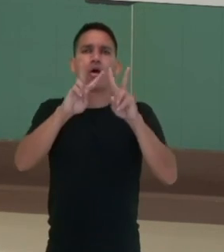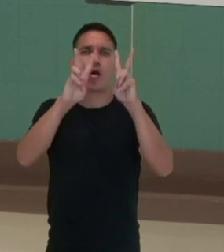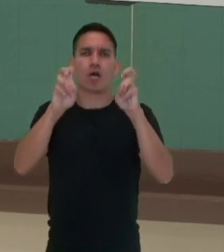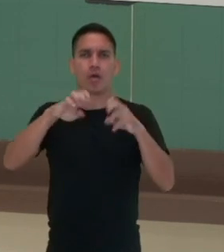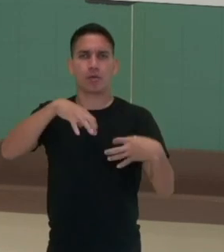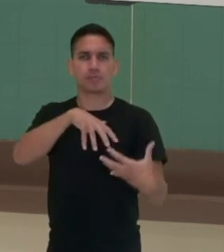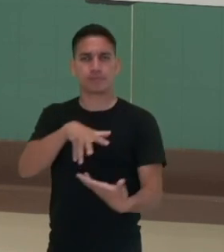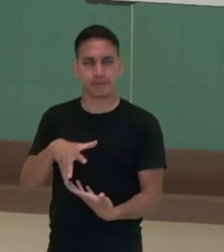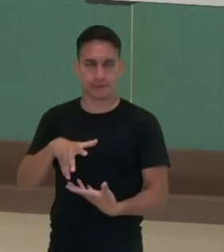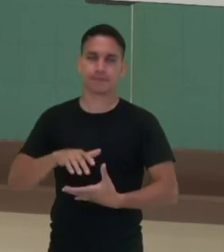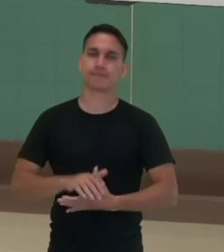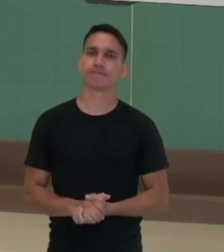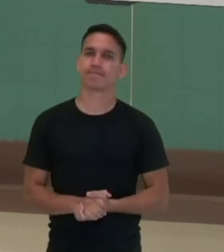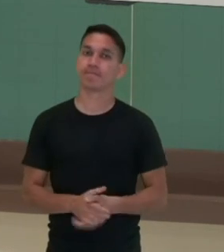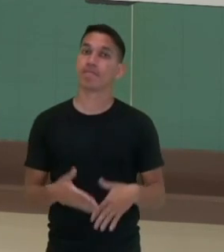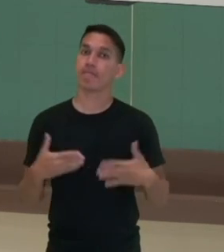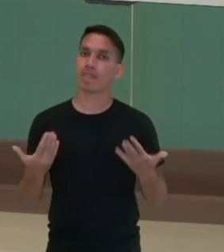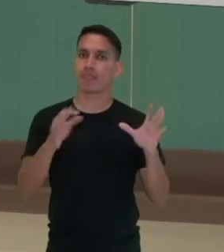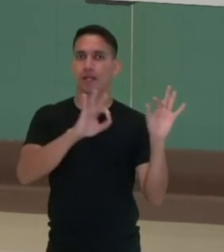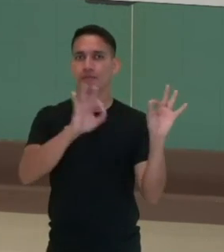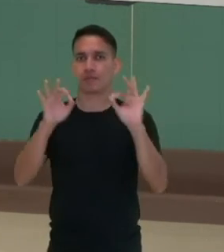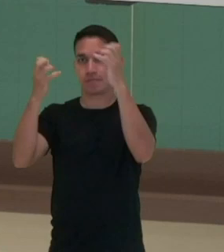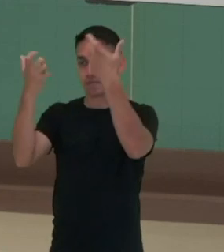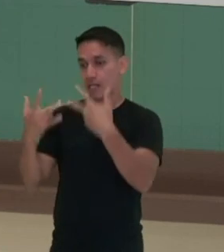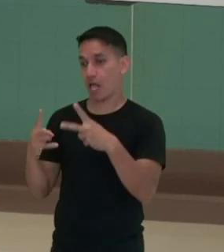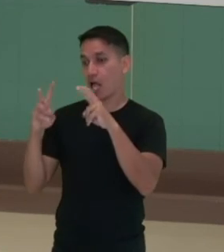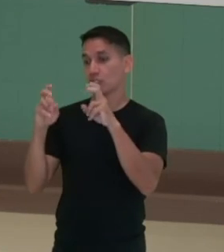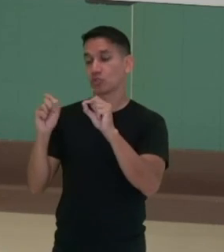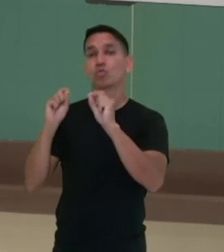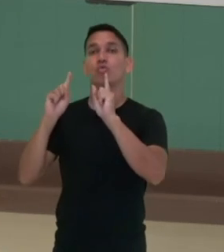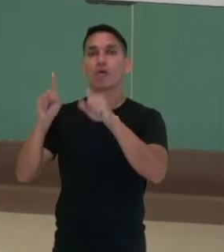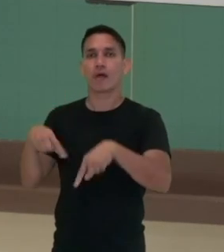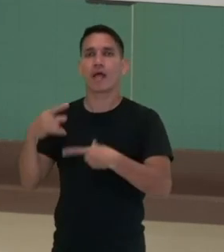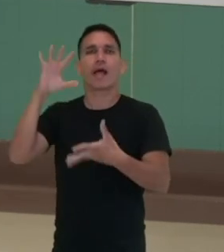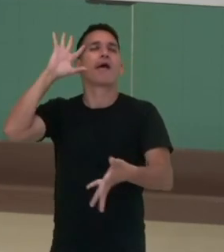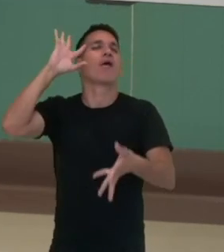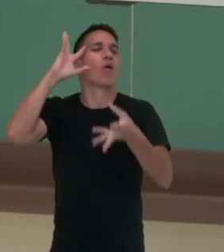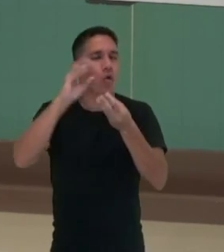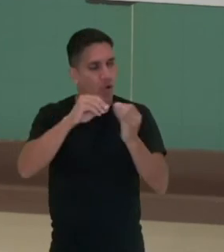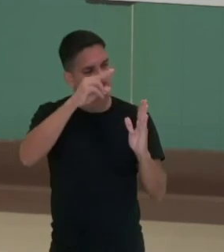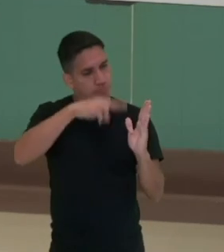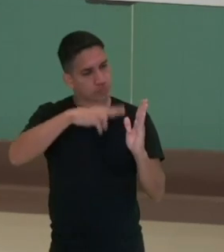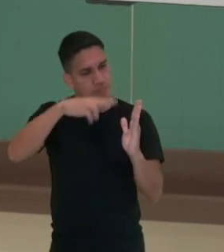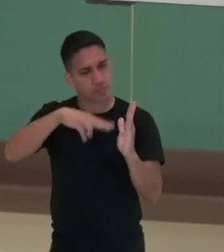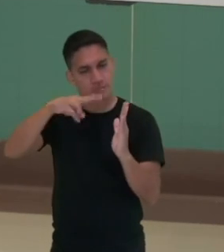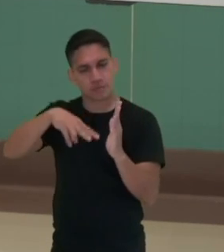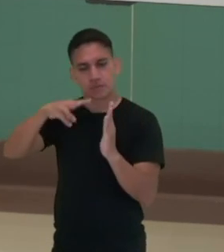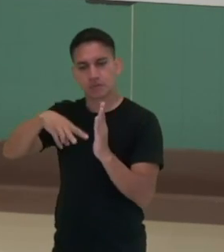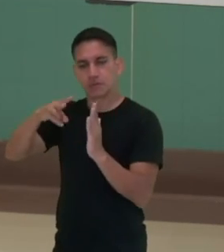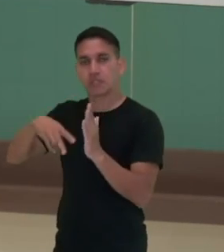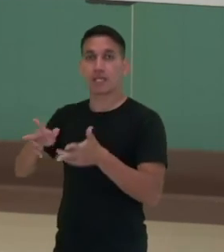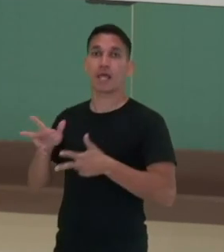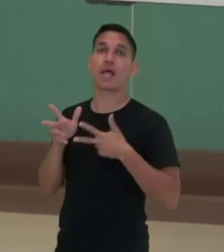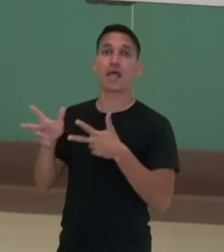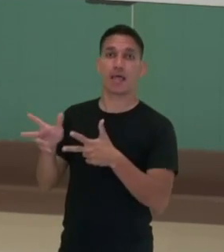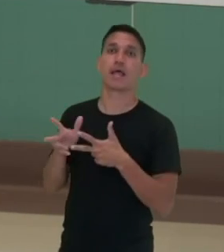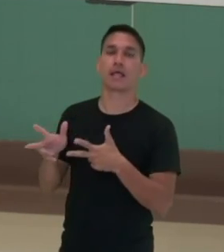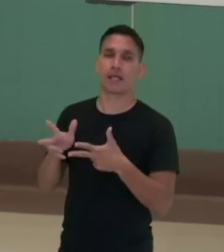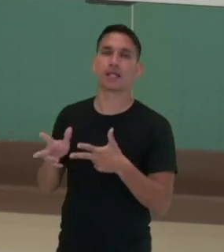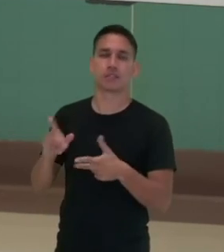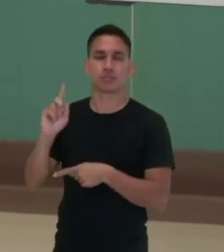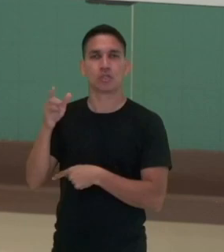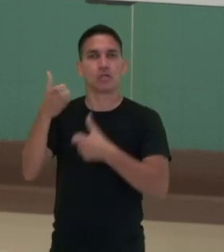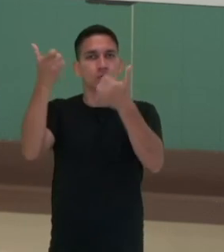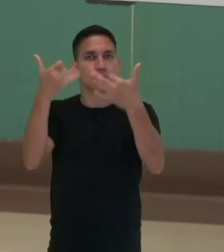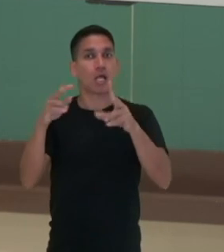o nosso planeta? Então, nesse vídeo, nós fizemos a compreensão leitora aí de uma entrevista. nós